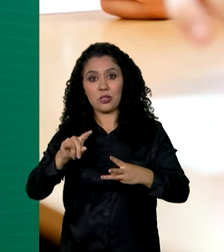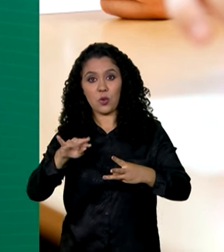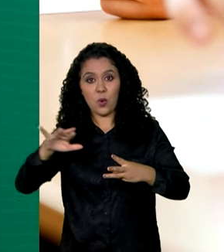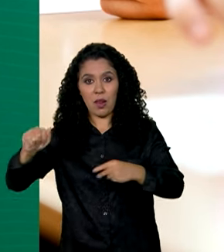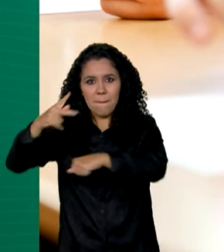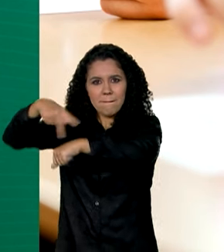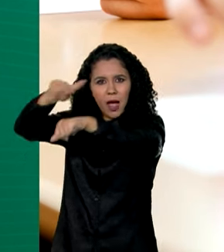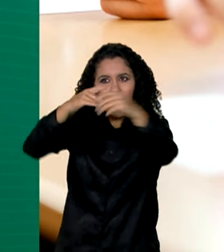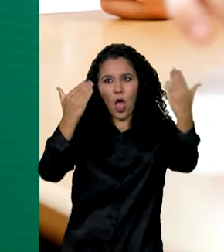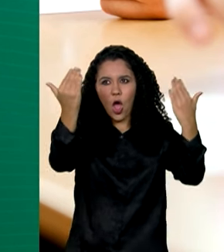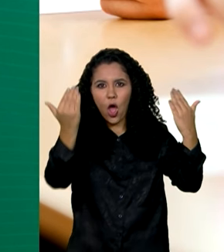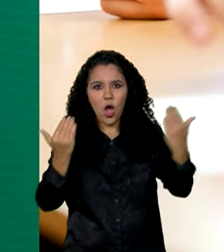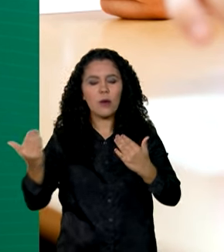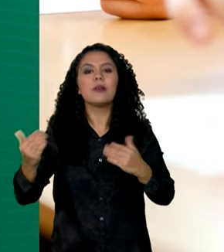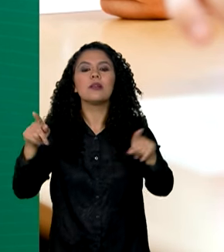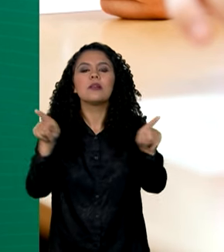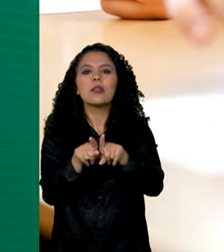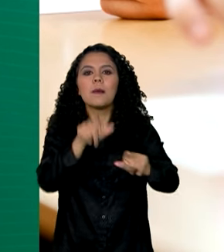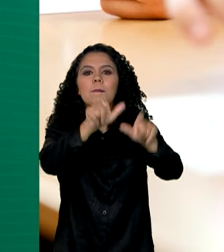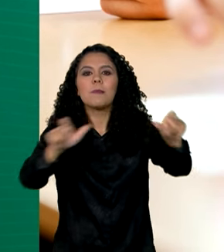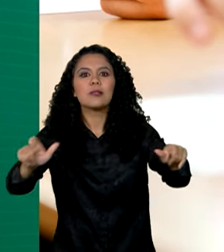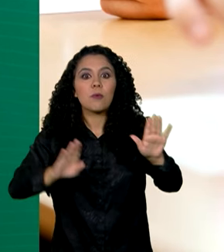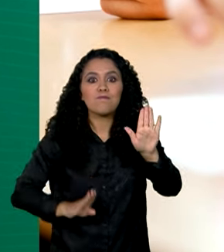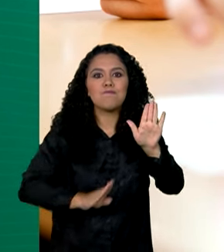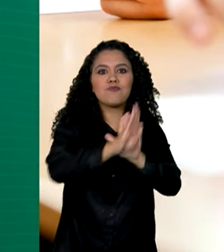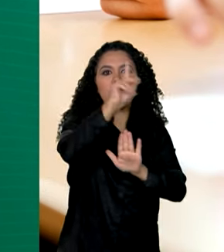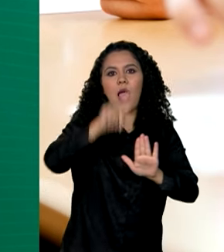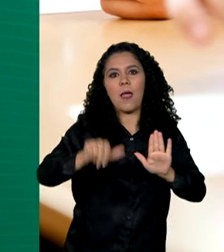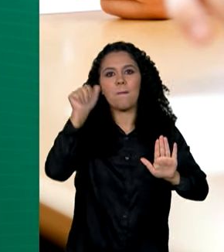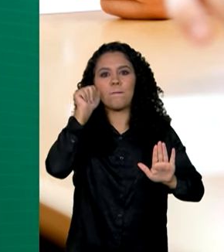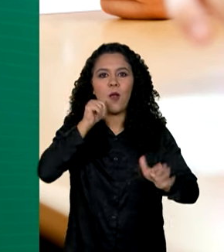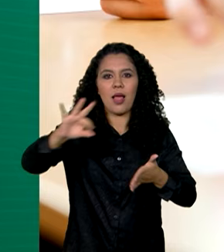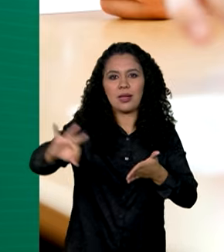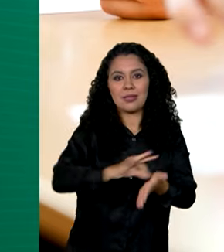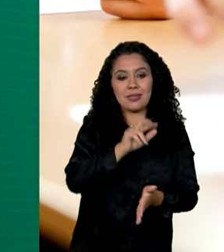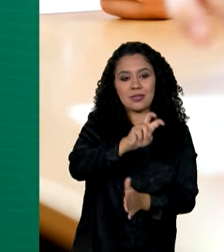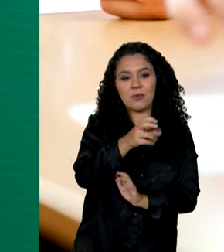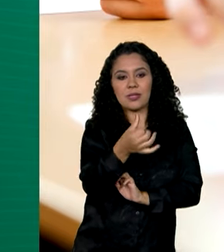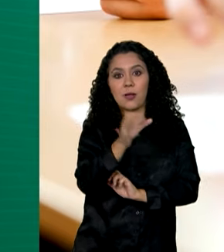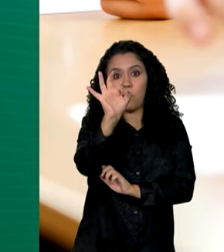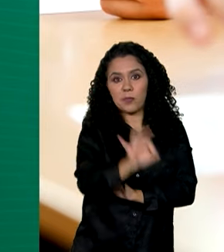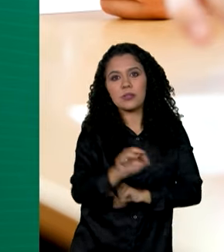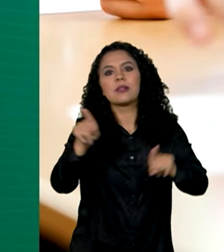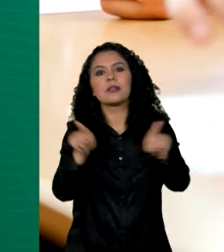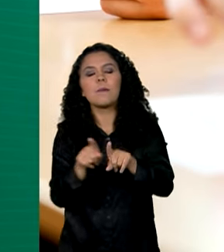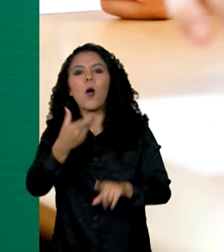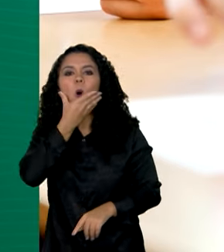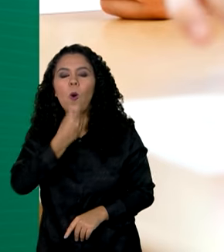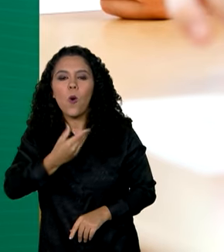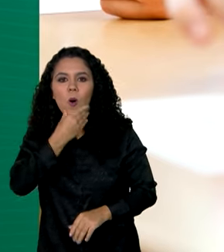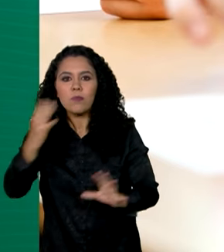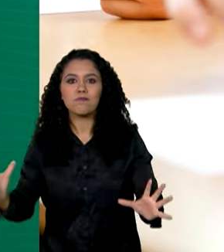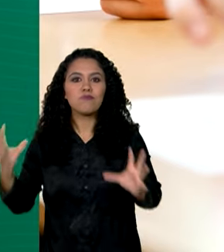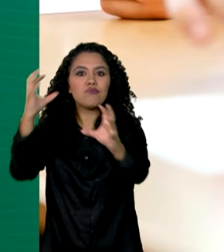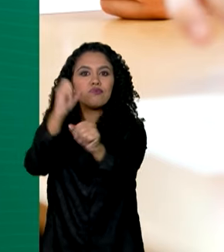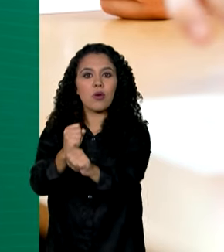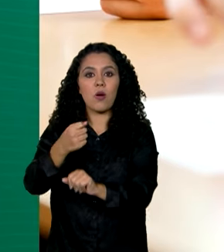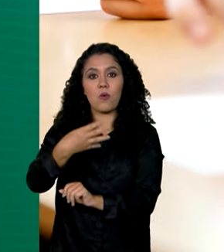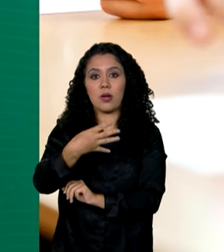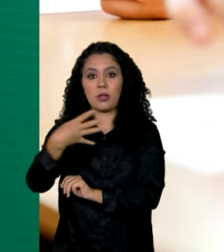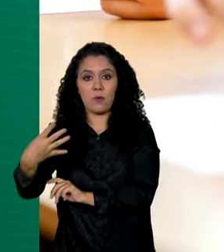predominância dos inscritos são mulheres com 56%, enquanto os homens totalizam